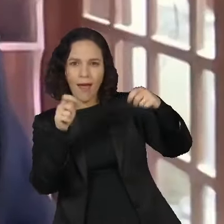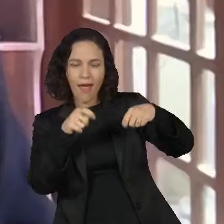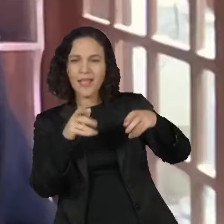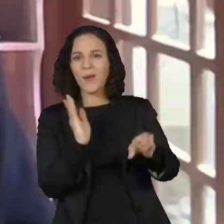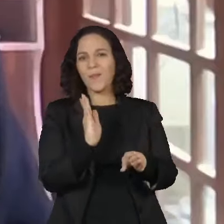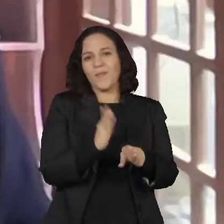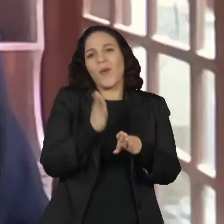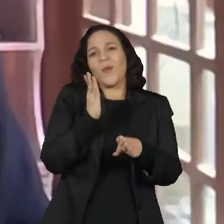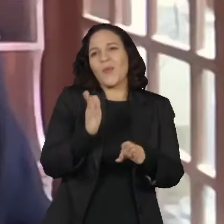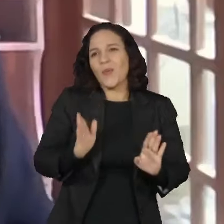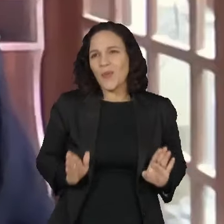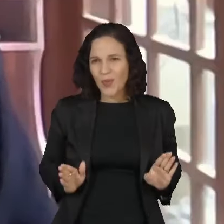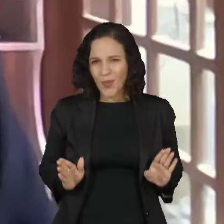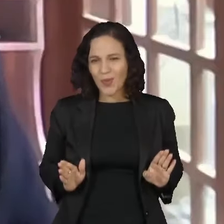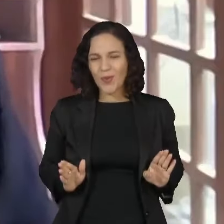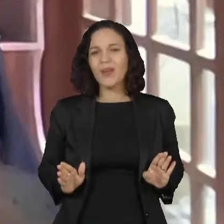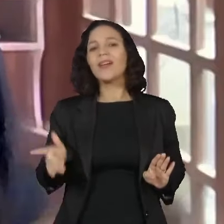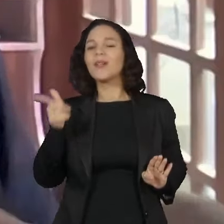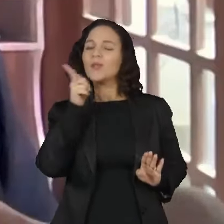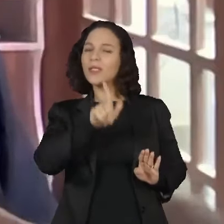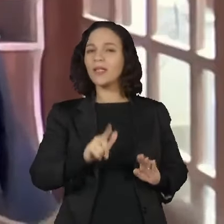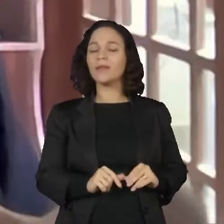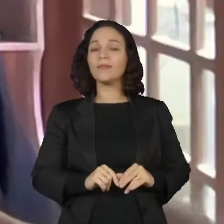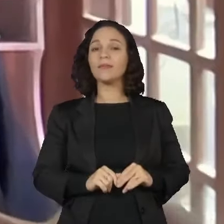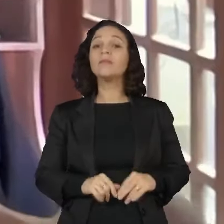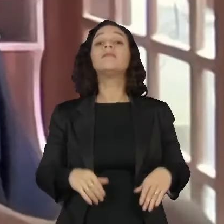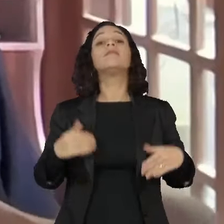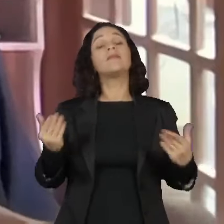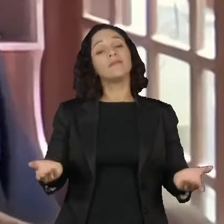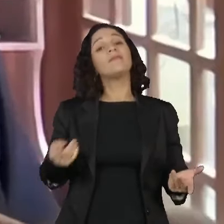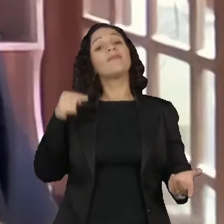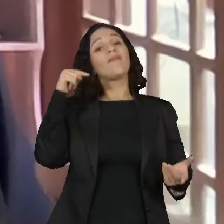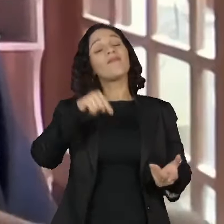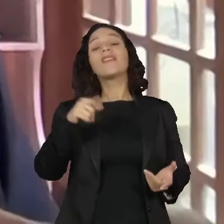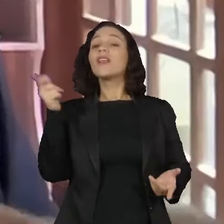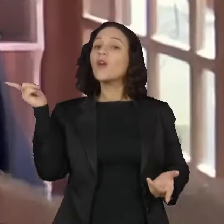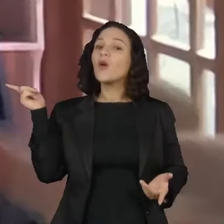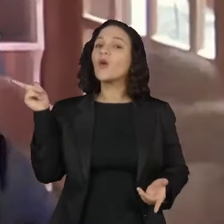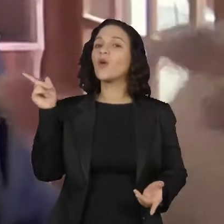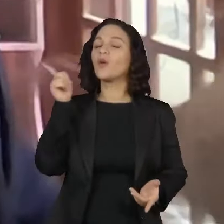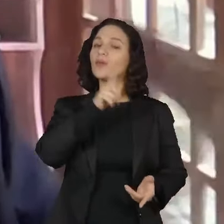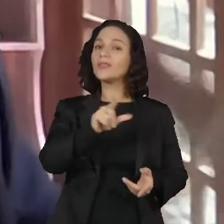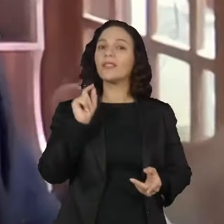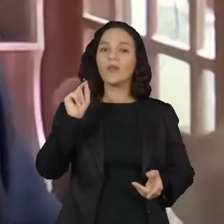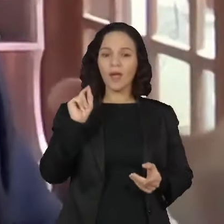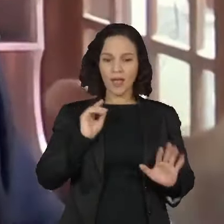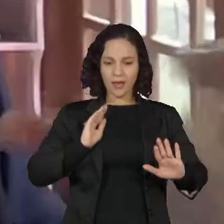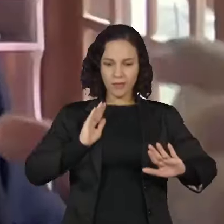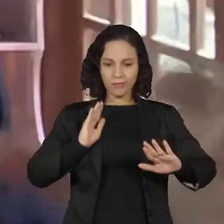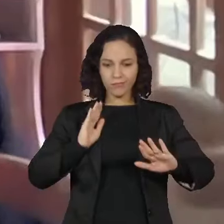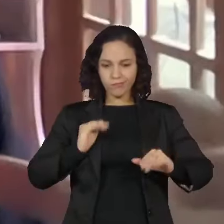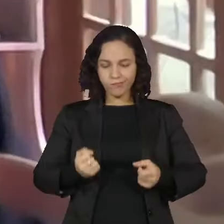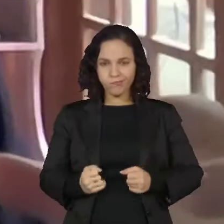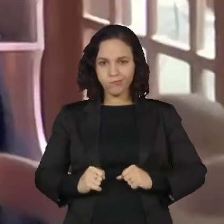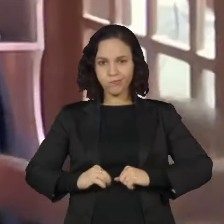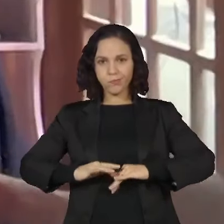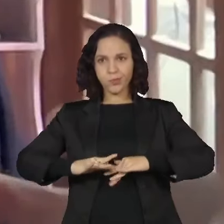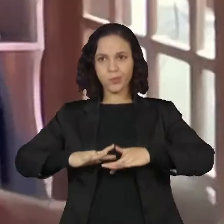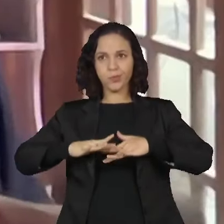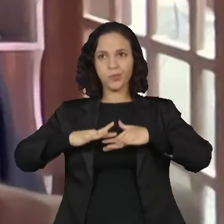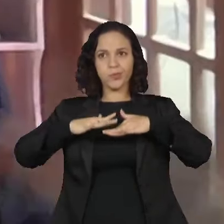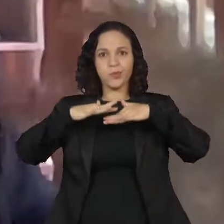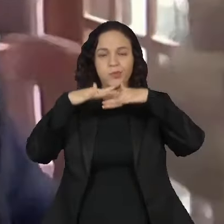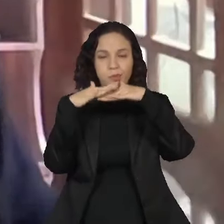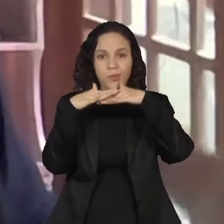é algo que ele deve atacar e faz com que o sistema imunológico gere uma resposta imune. As células do sistema